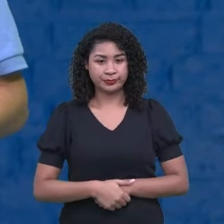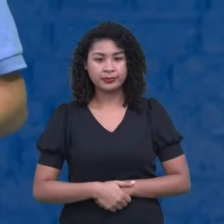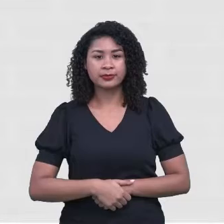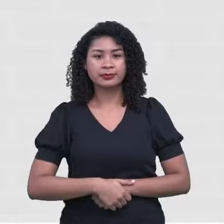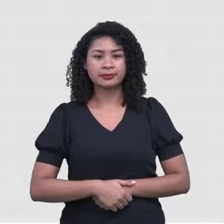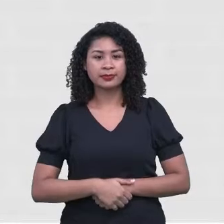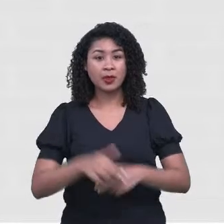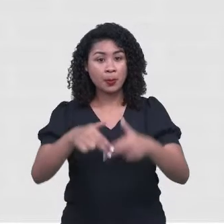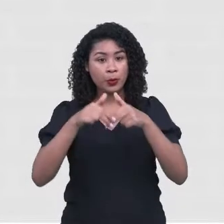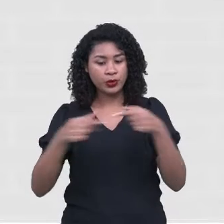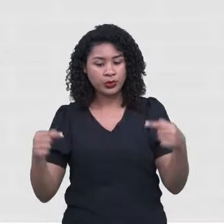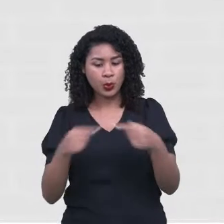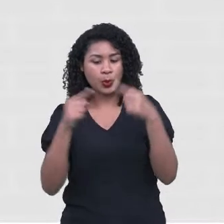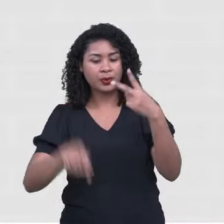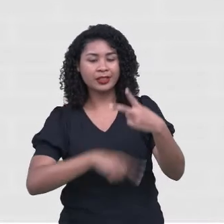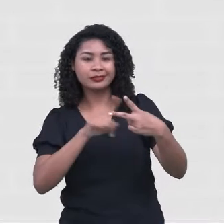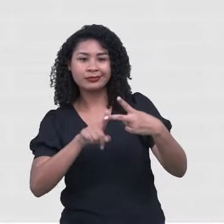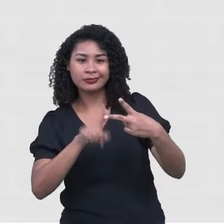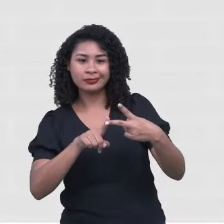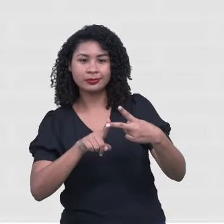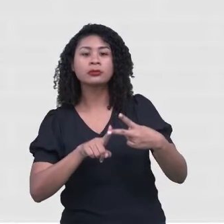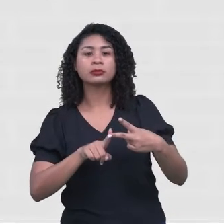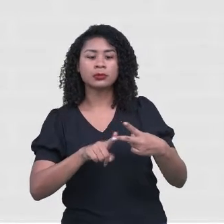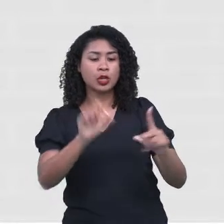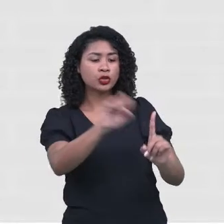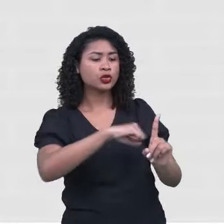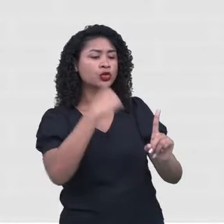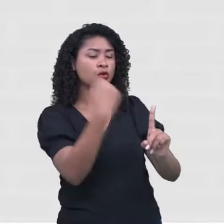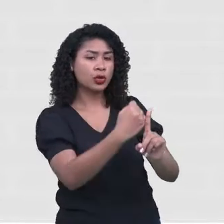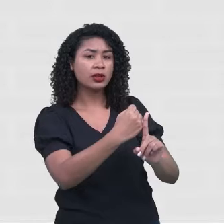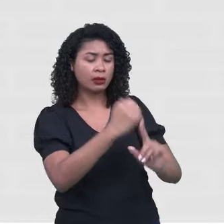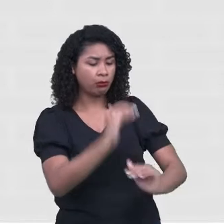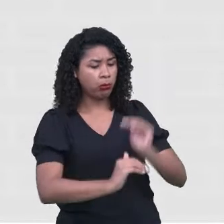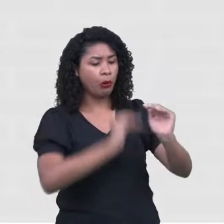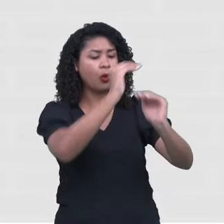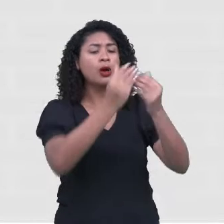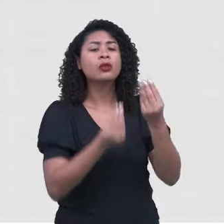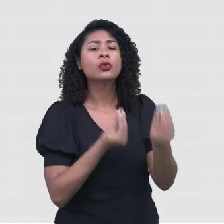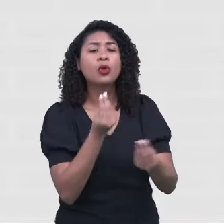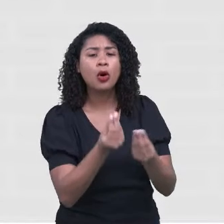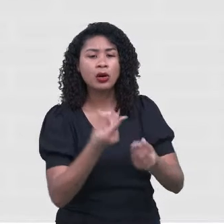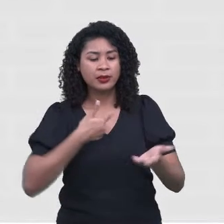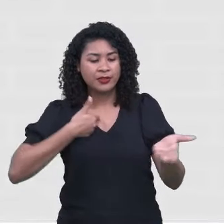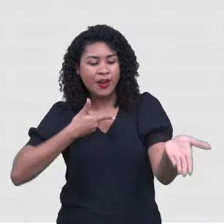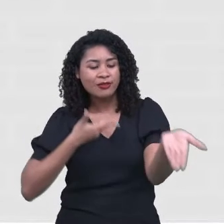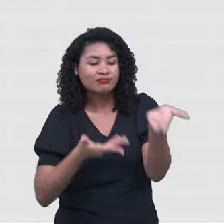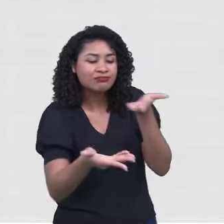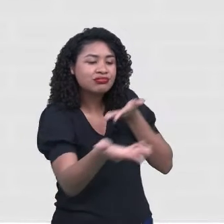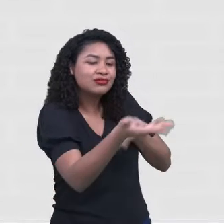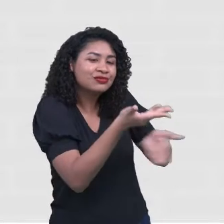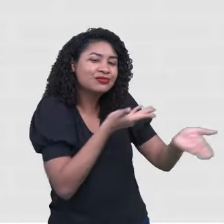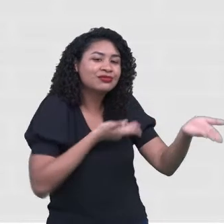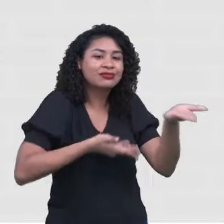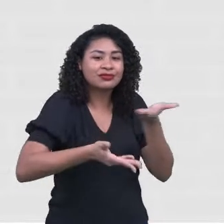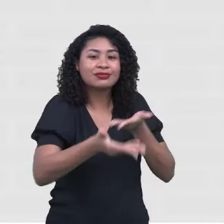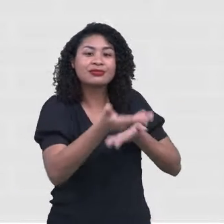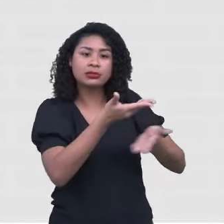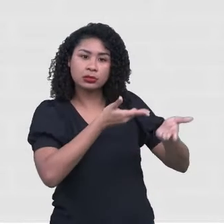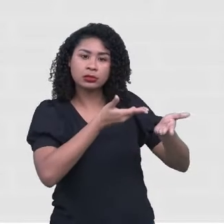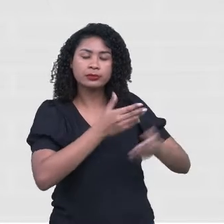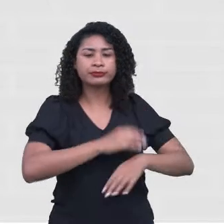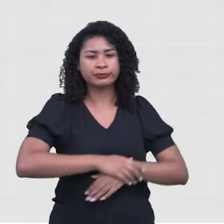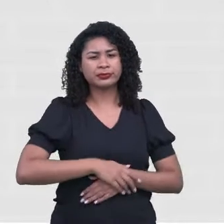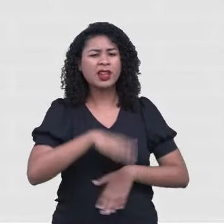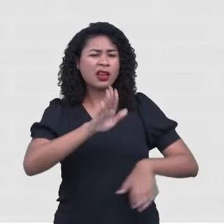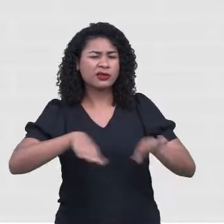social. É justamente aí, quando eu estou interagindo com os outros. Como é a minha ação. Às vezes as pessoas querem que